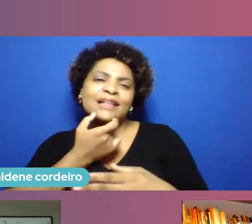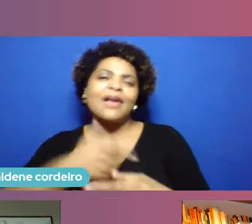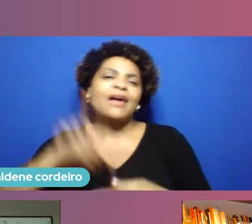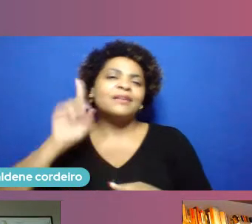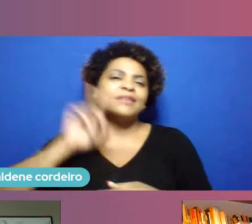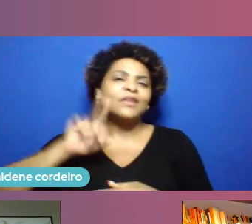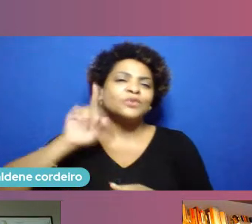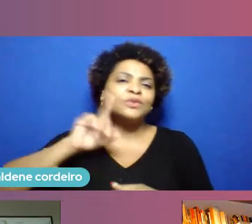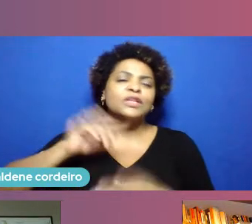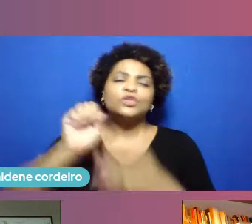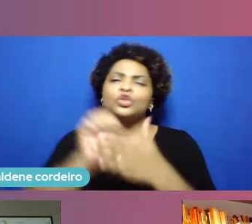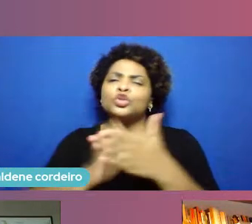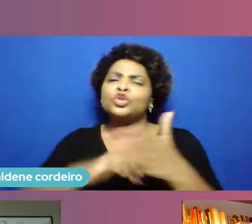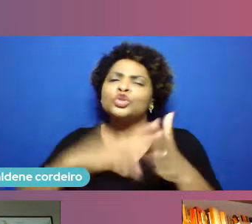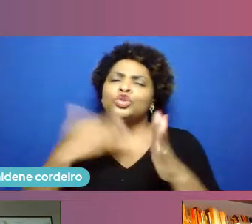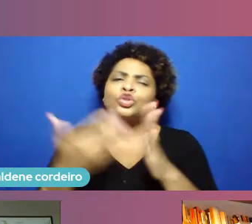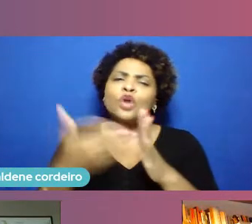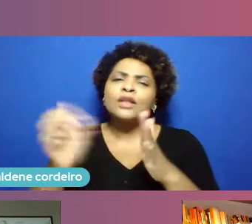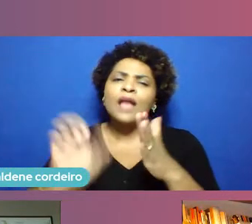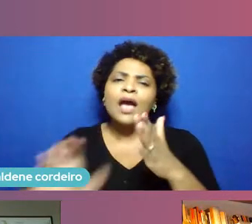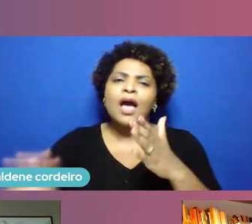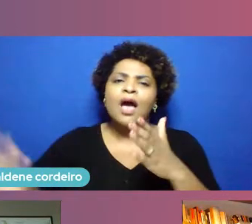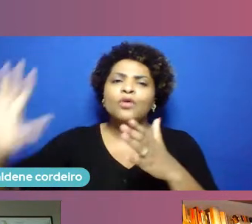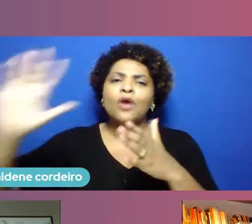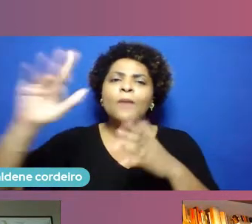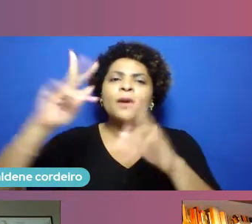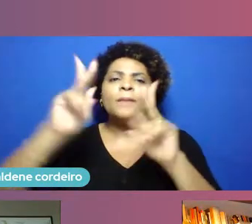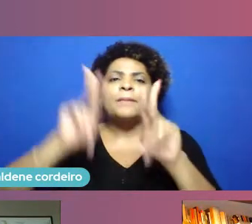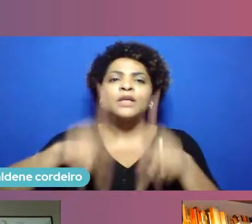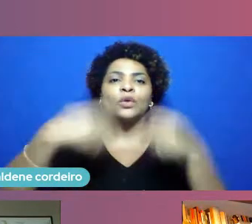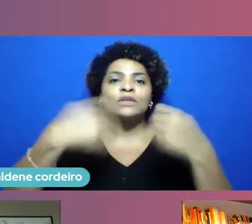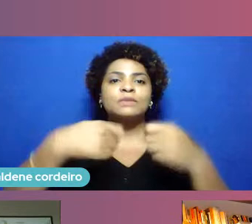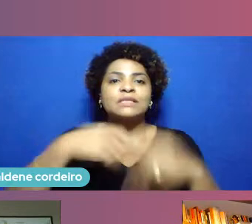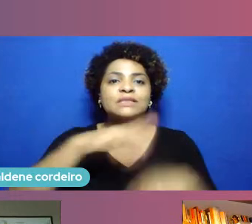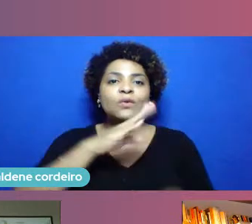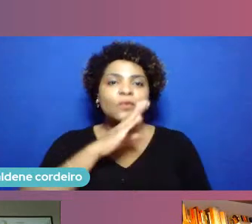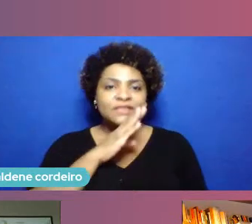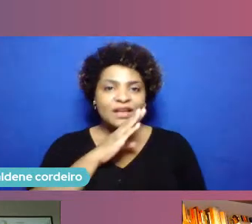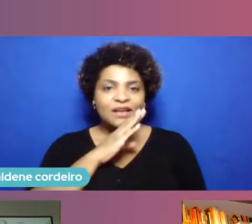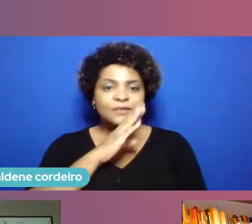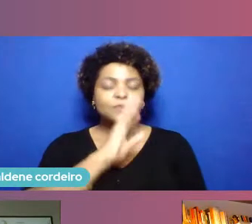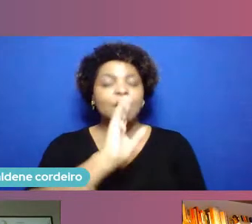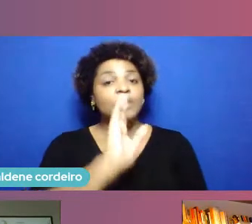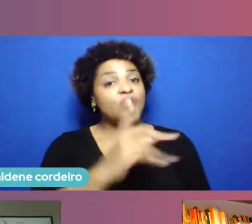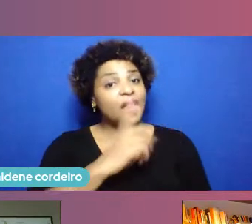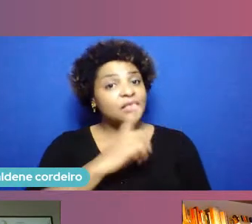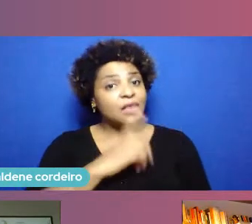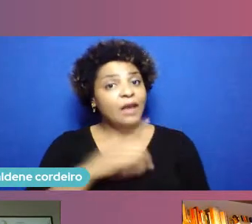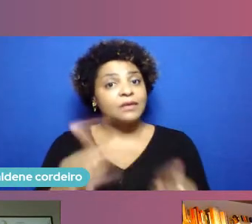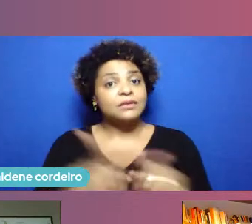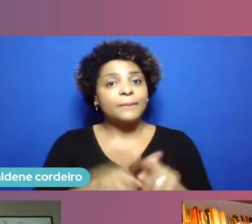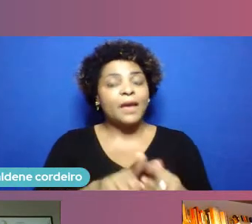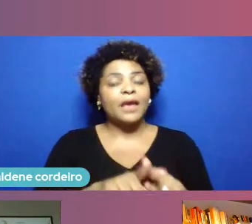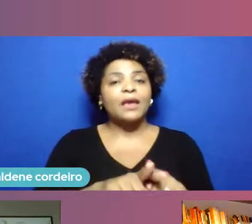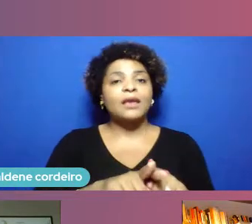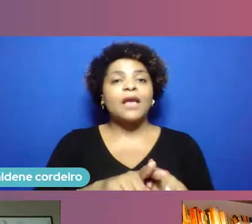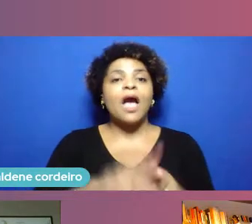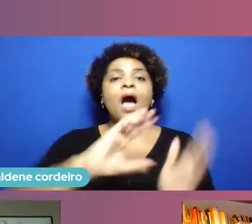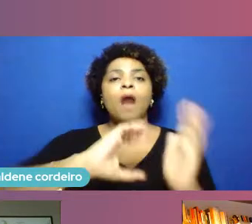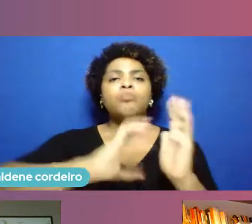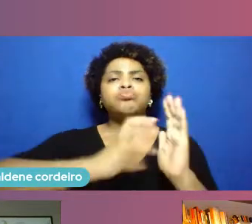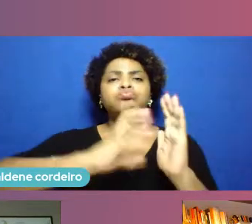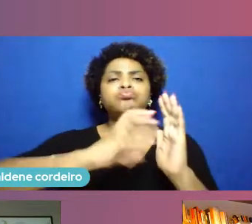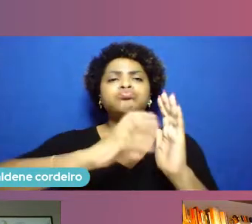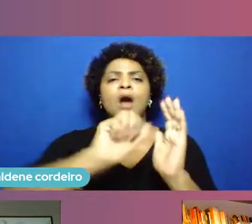pessoas precisavam conhecer já existe também a automação em alguns tipos de negócio por exemplo a área de vinhos toda